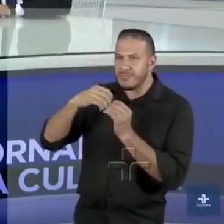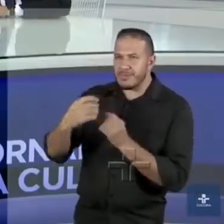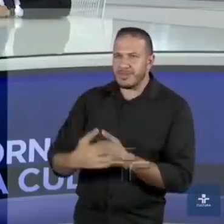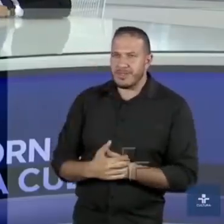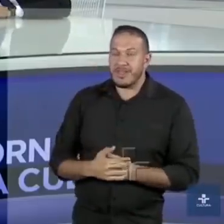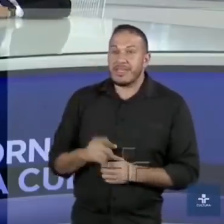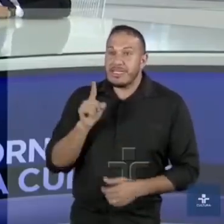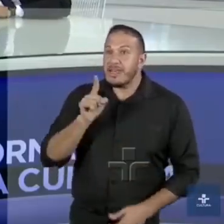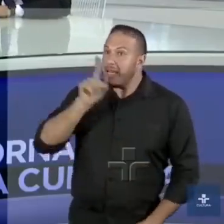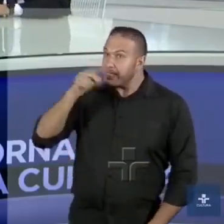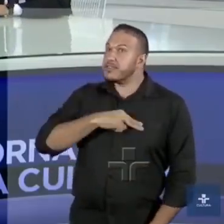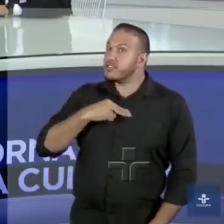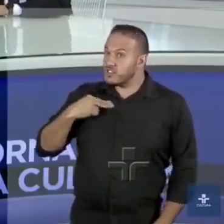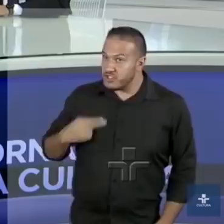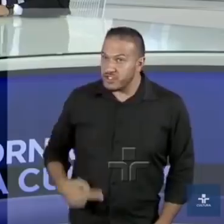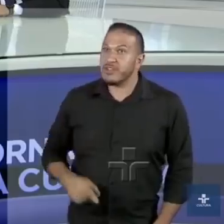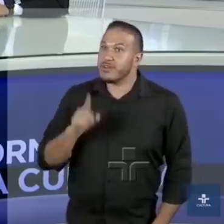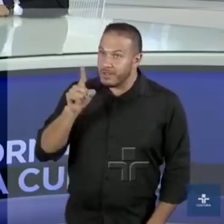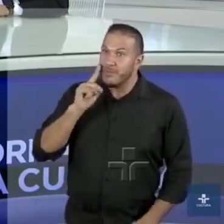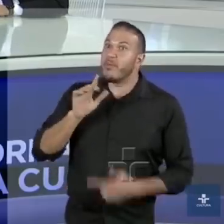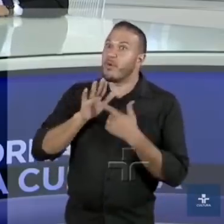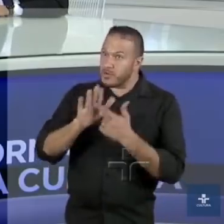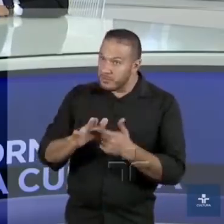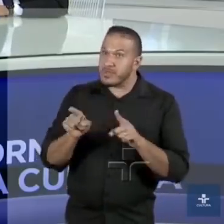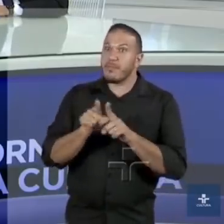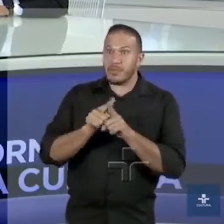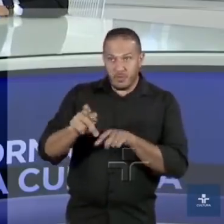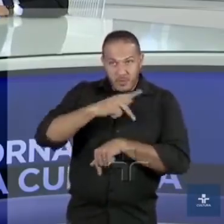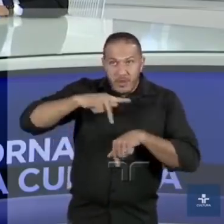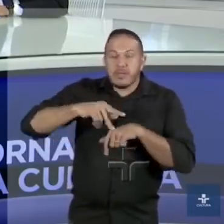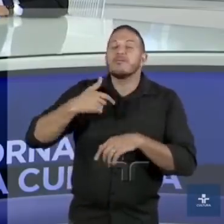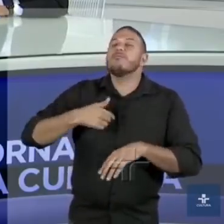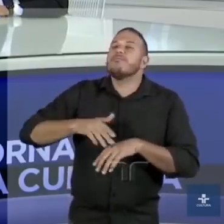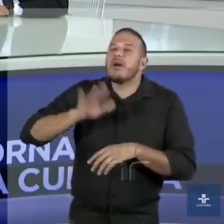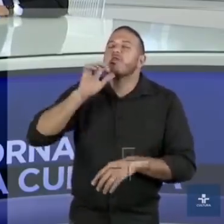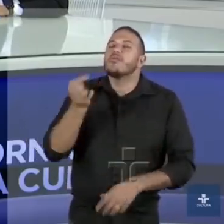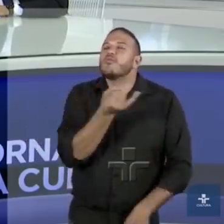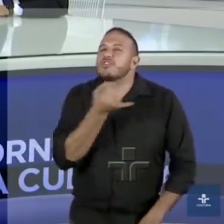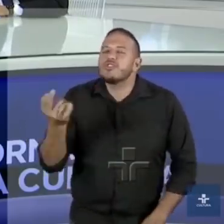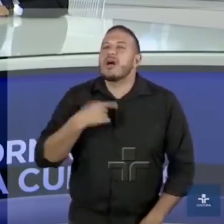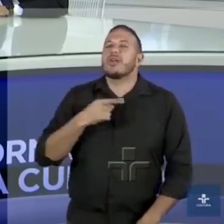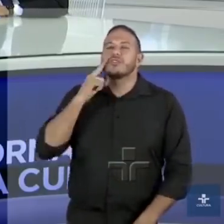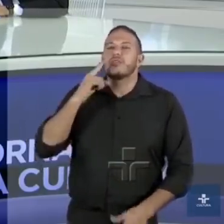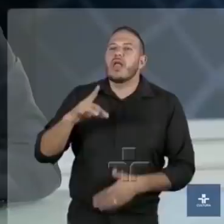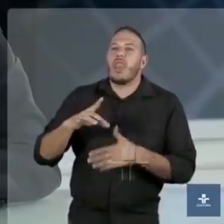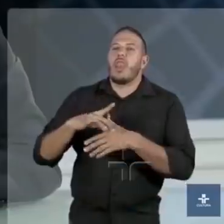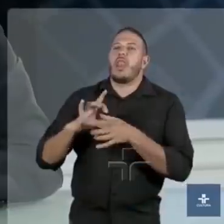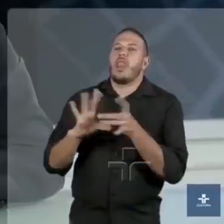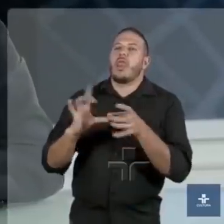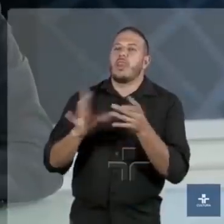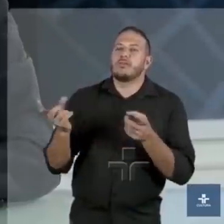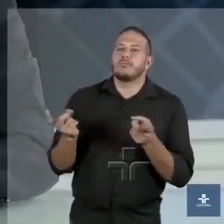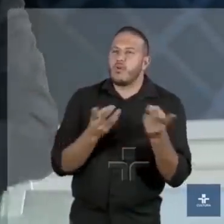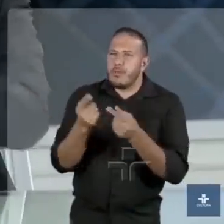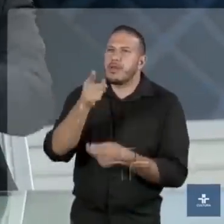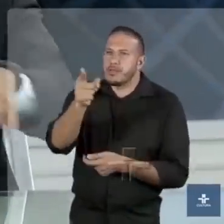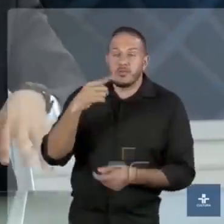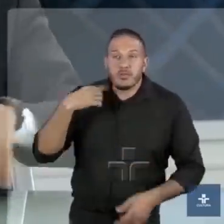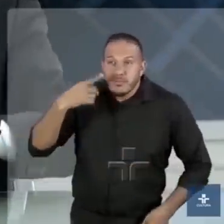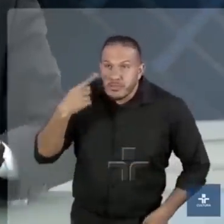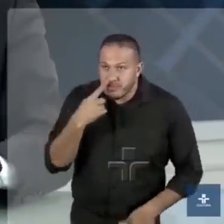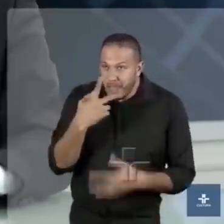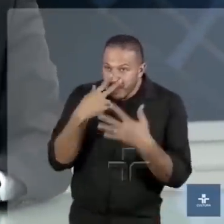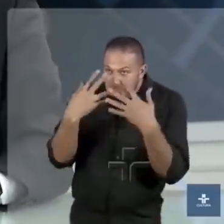E a China é um bom exemplo como um país que tem o maior número de zonas de livre comércio do mundo. Se o deputado topar